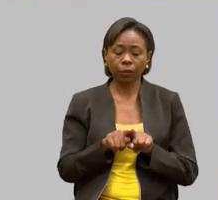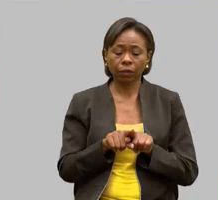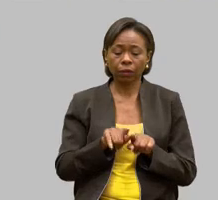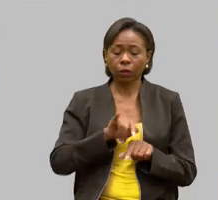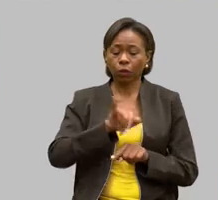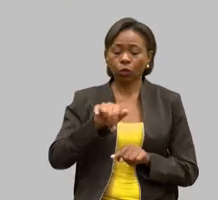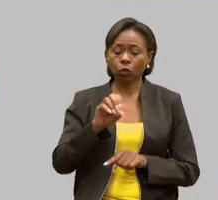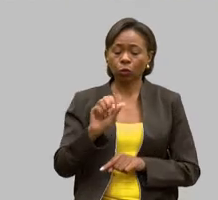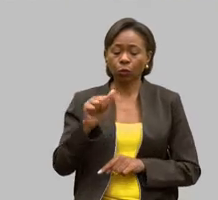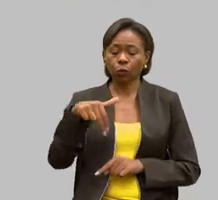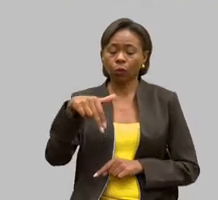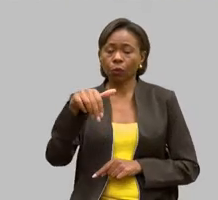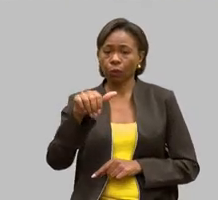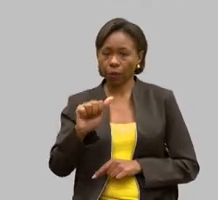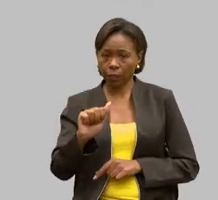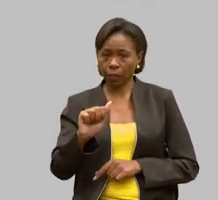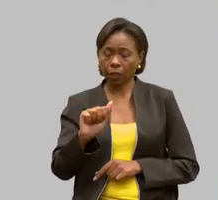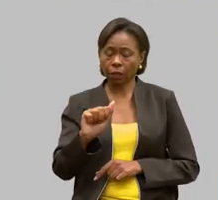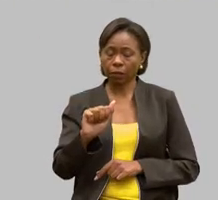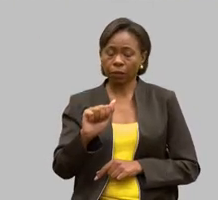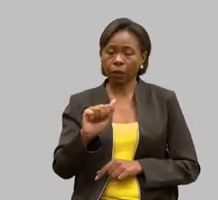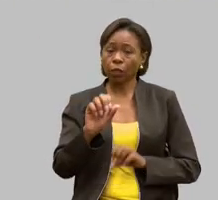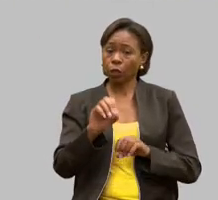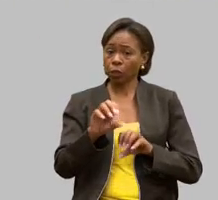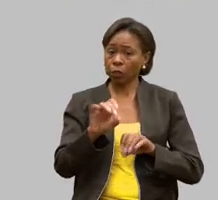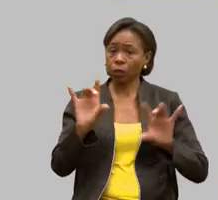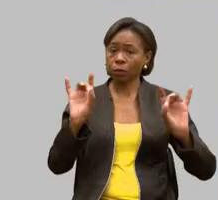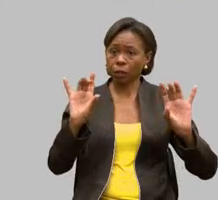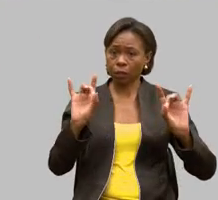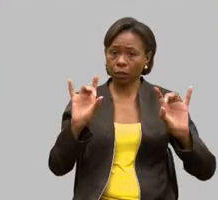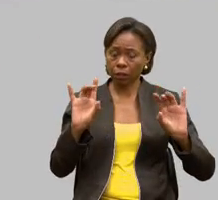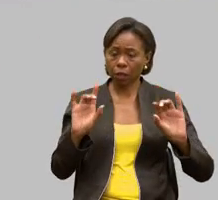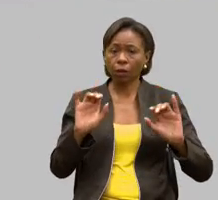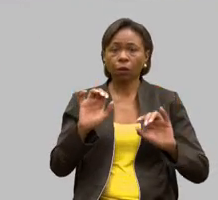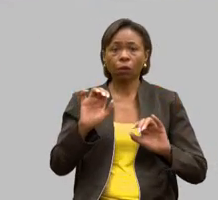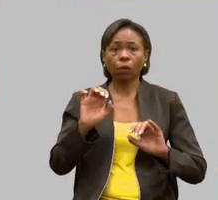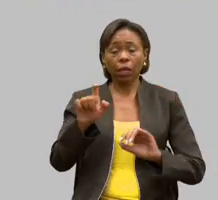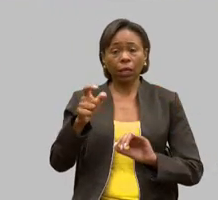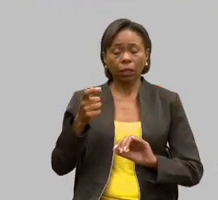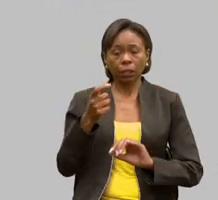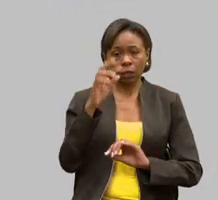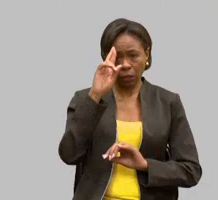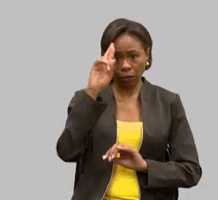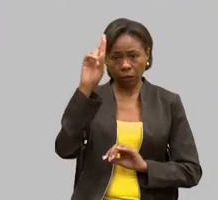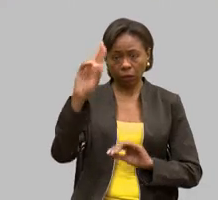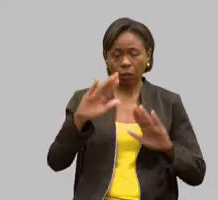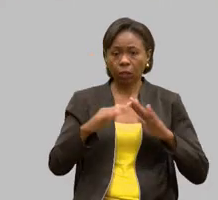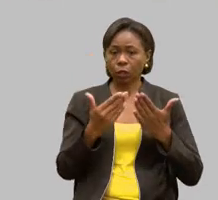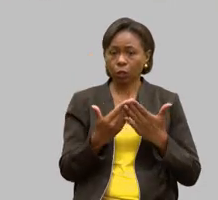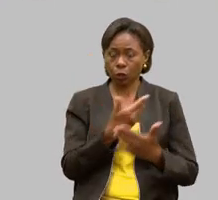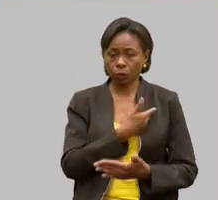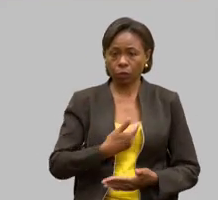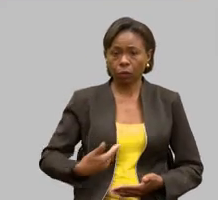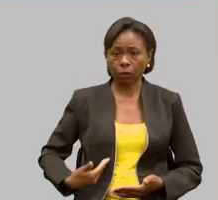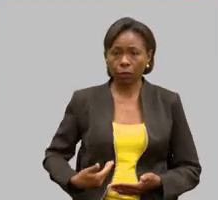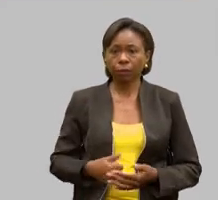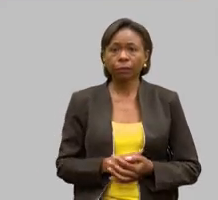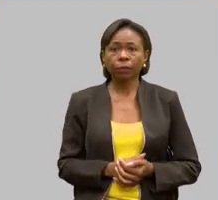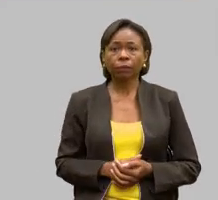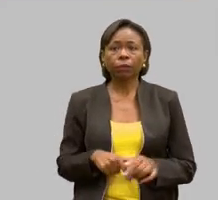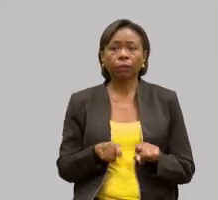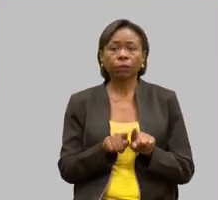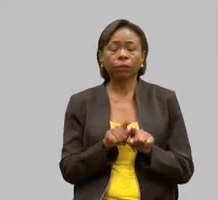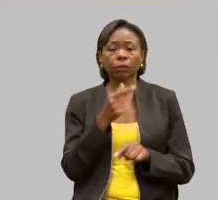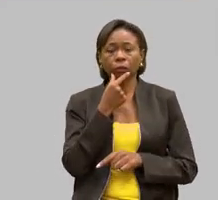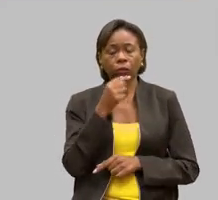Especial e ex-diretora da Holanda Escola Holanda Martins Silva. Andréia Mendes Carvalho, diretora-geral da